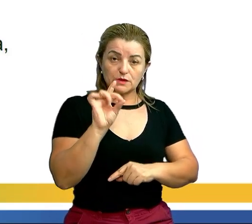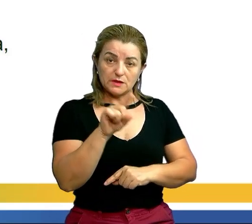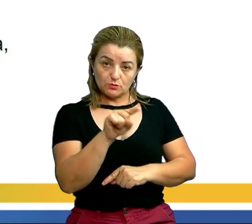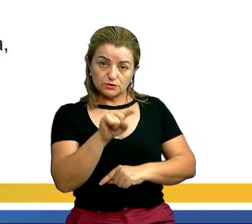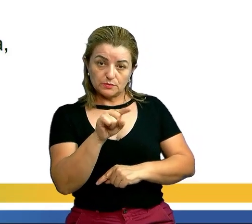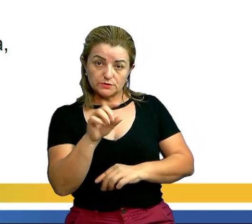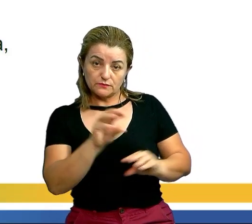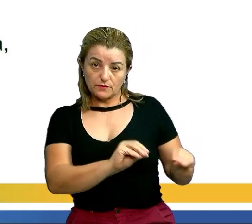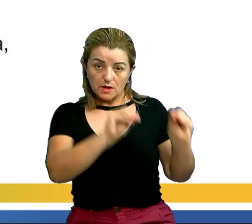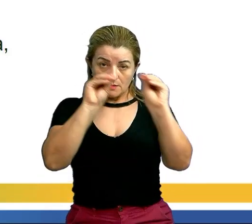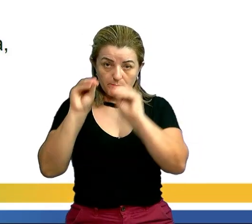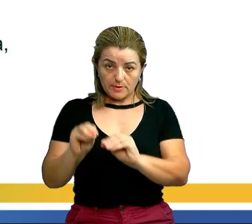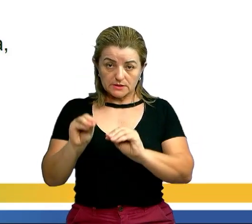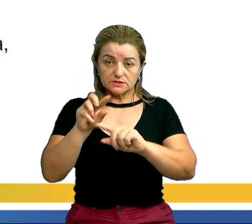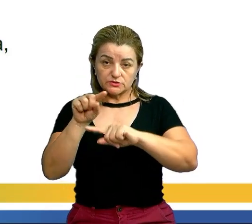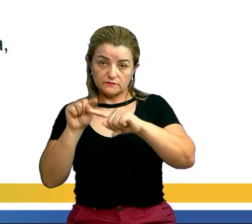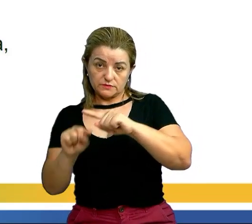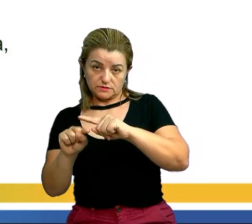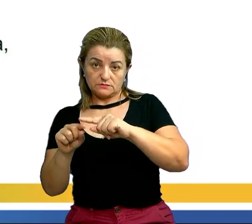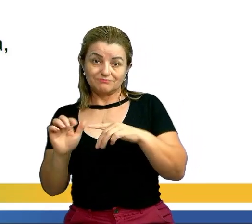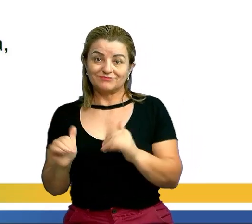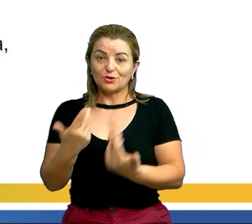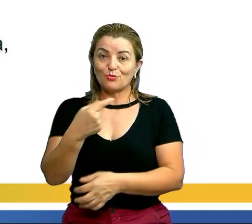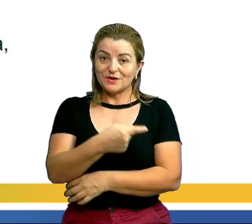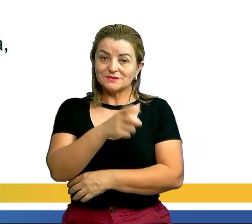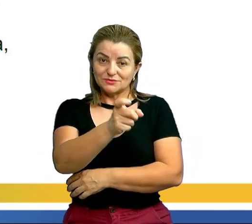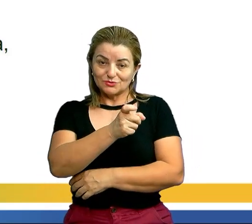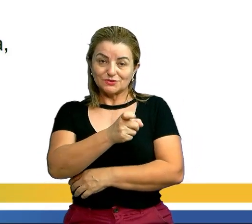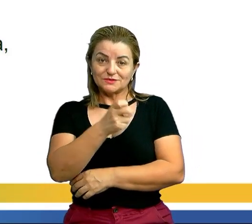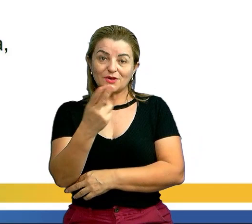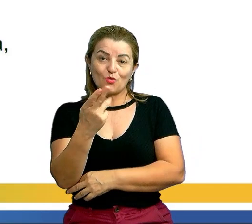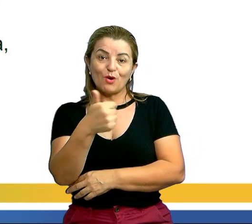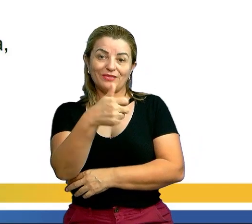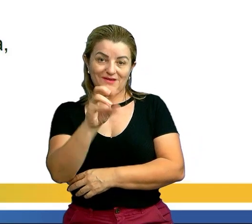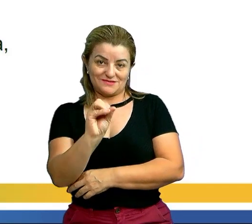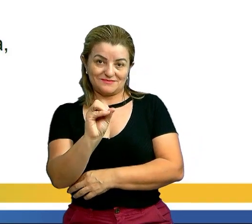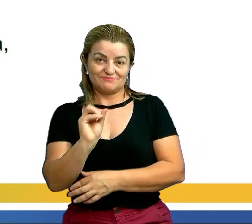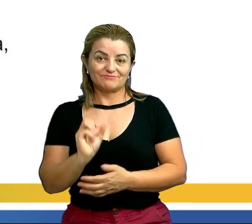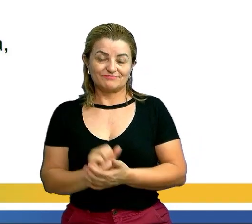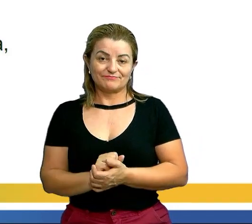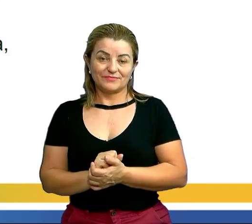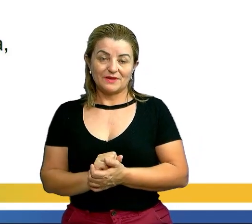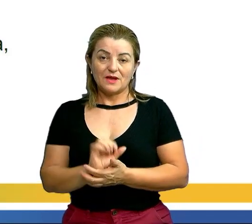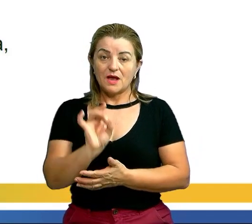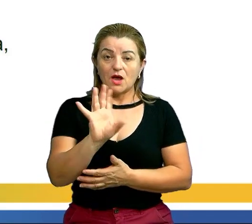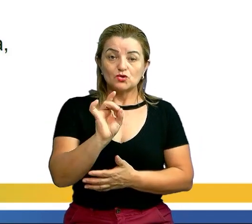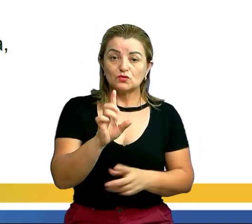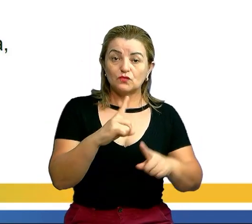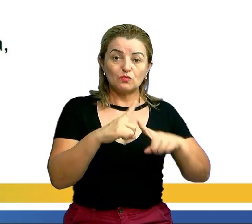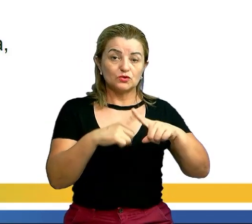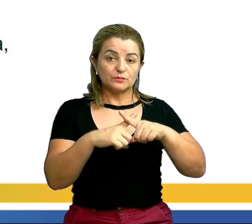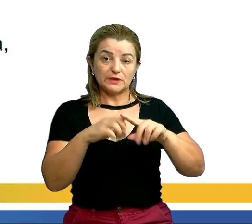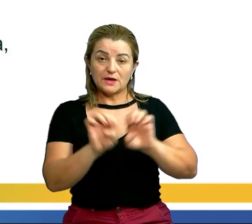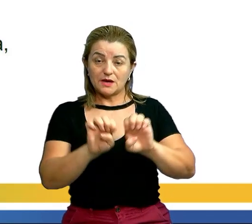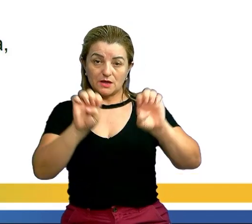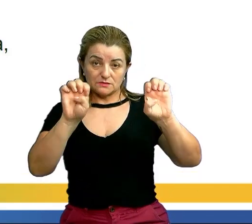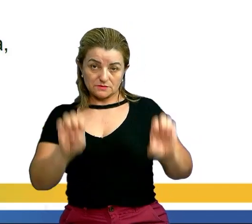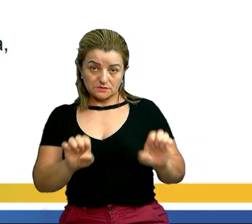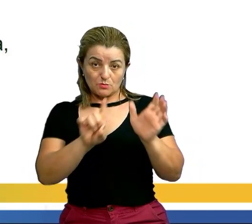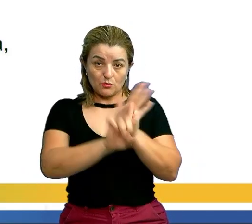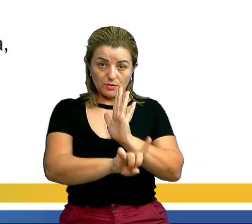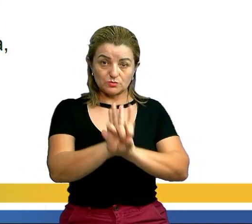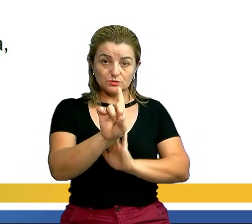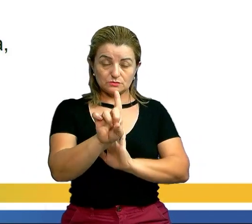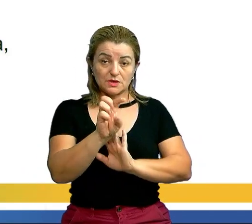dividindo. Então, nessa equação aqui, o meu X vai ser igual a 10. Eu só vou multiplicar a equação por menos